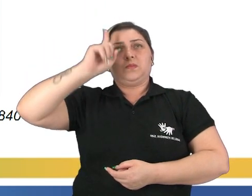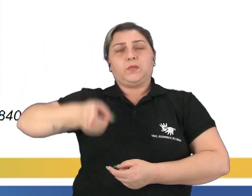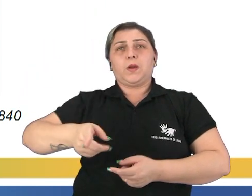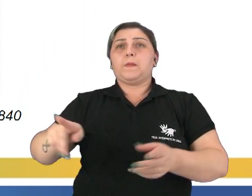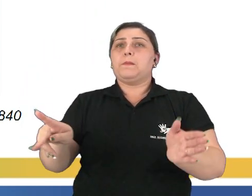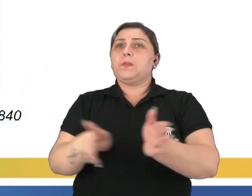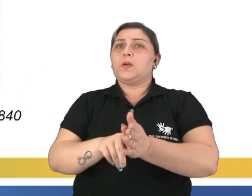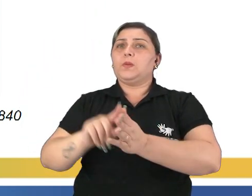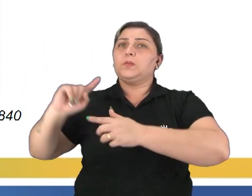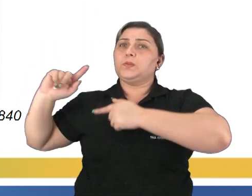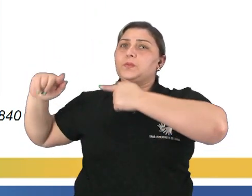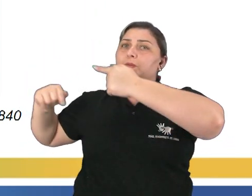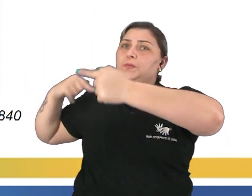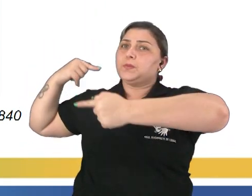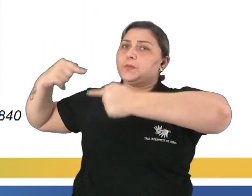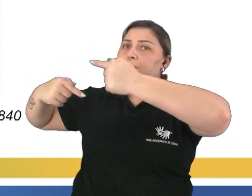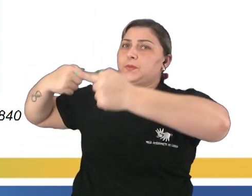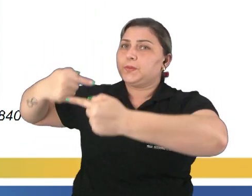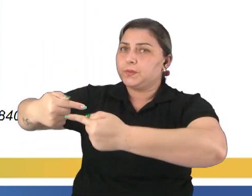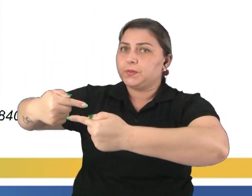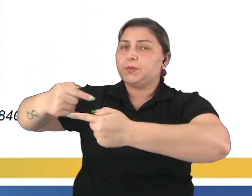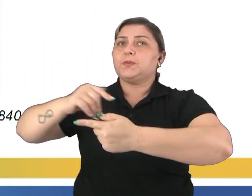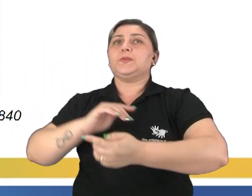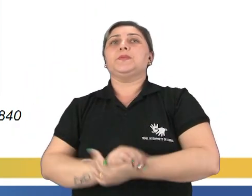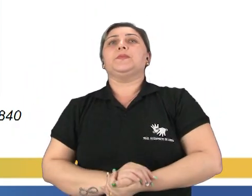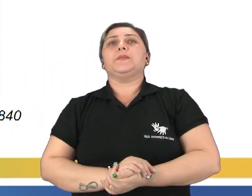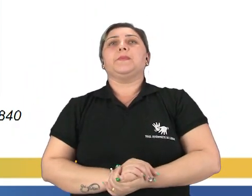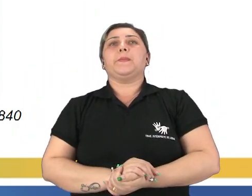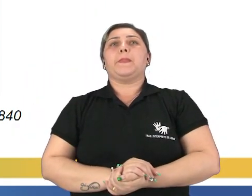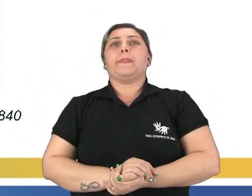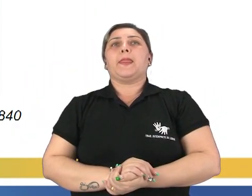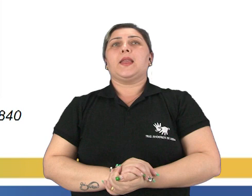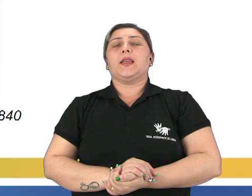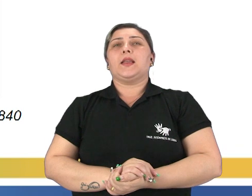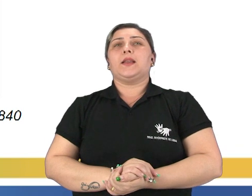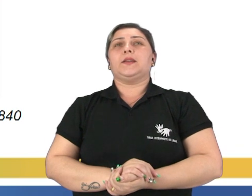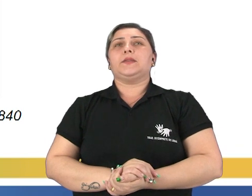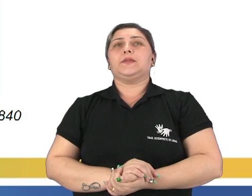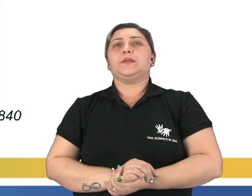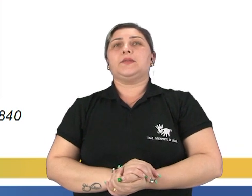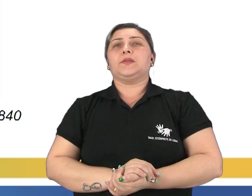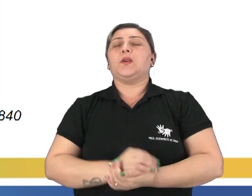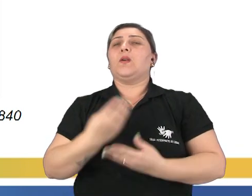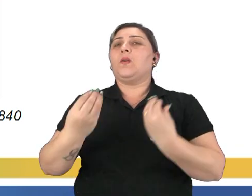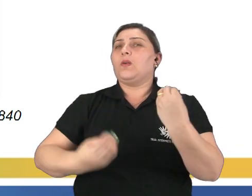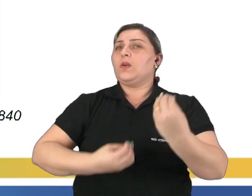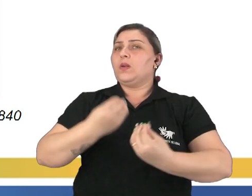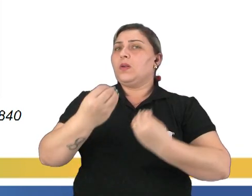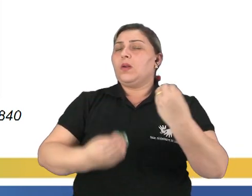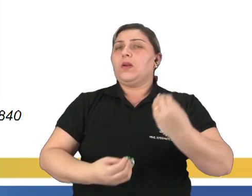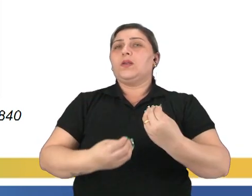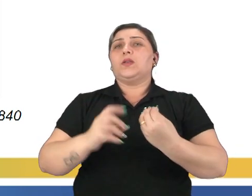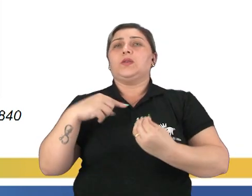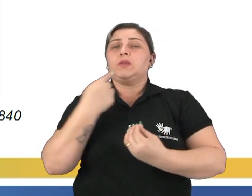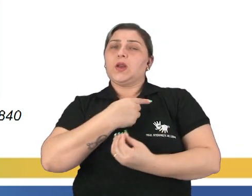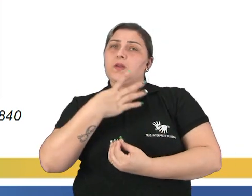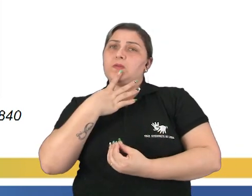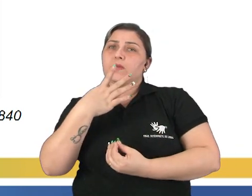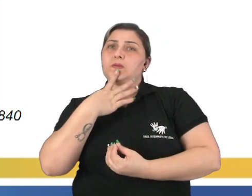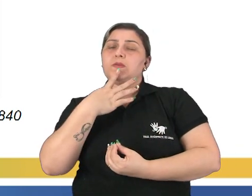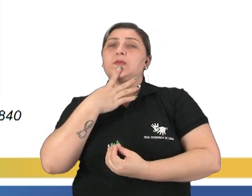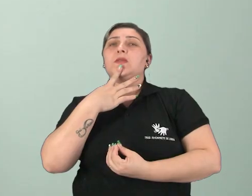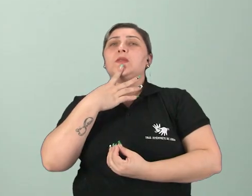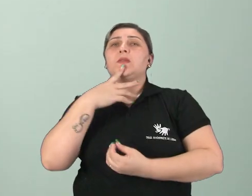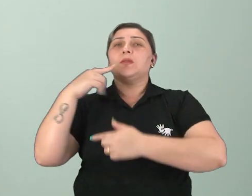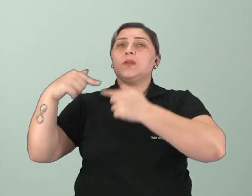era transmitido de maneira hereditária, que é a fase de monarquia, a forma de monarquia que a gente mais conhece,